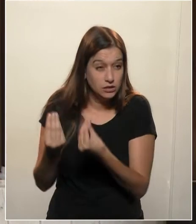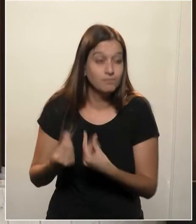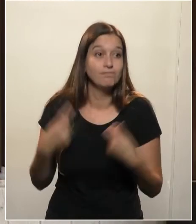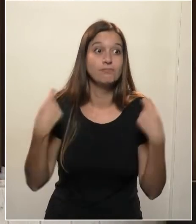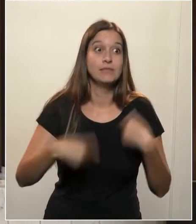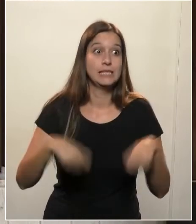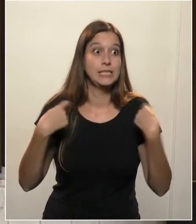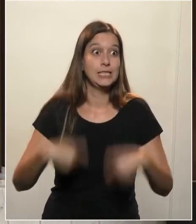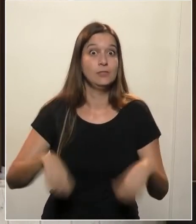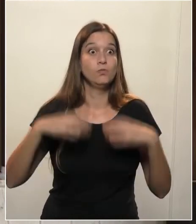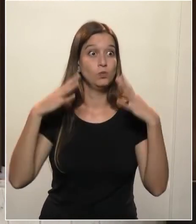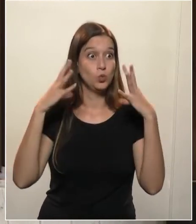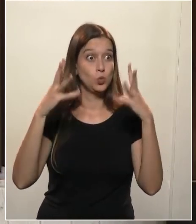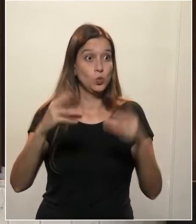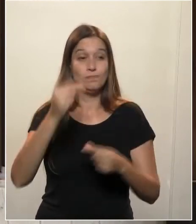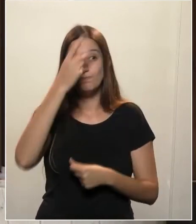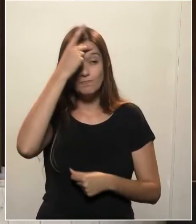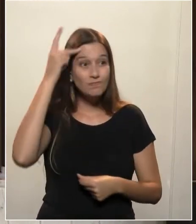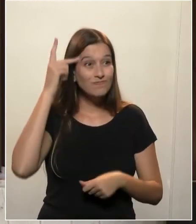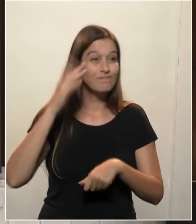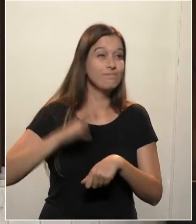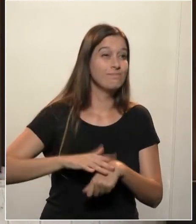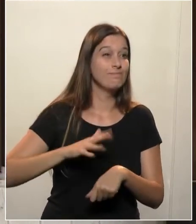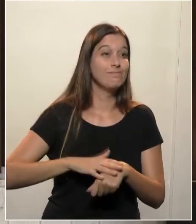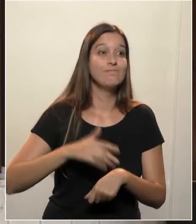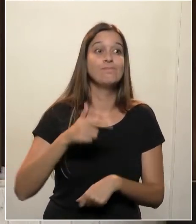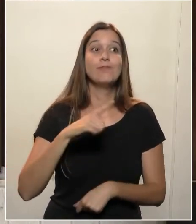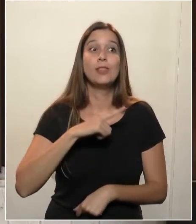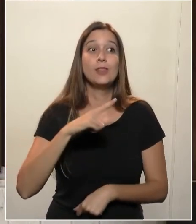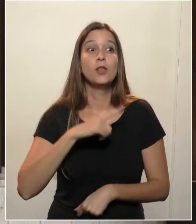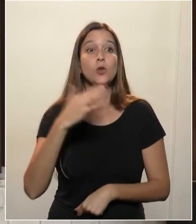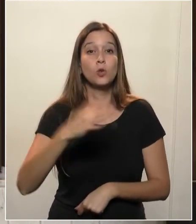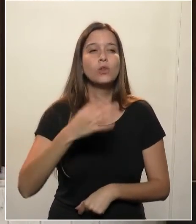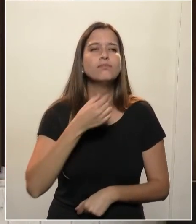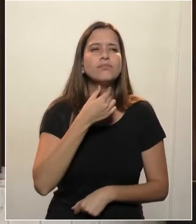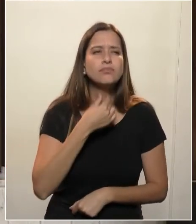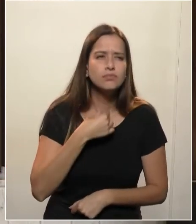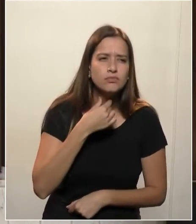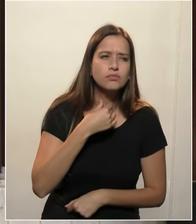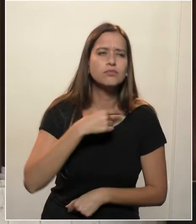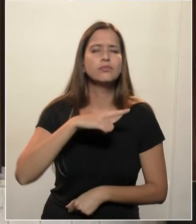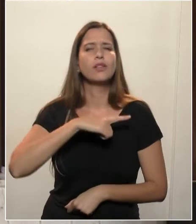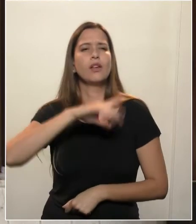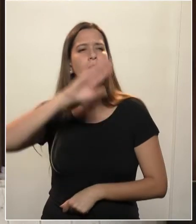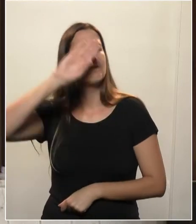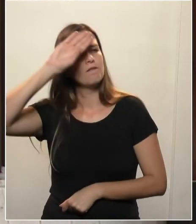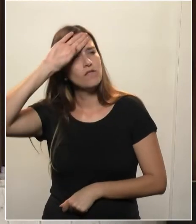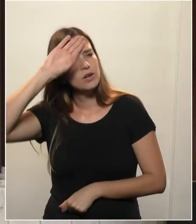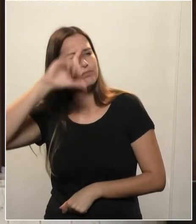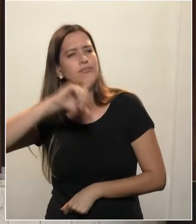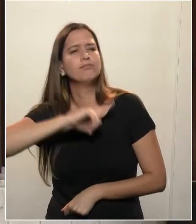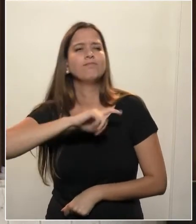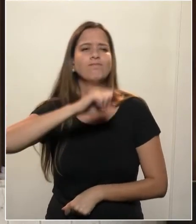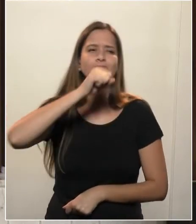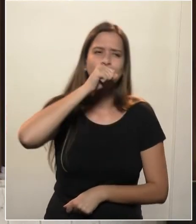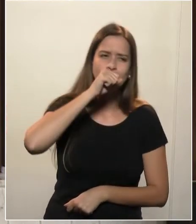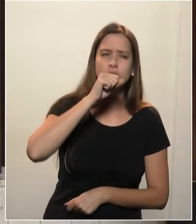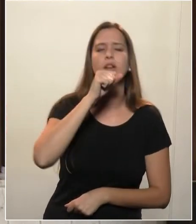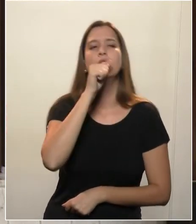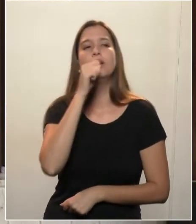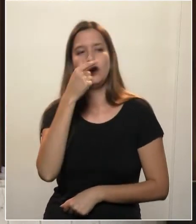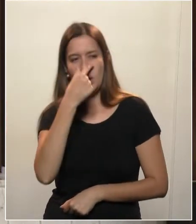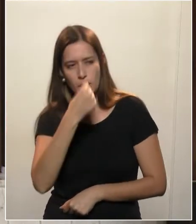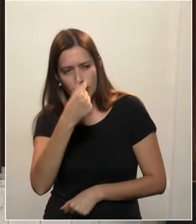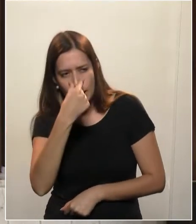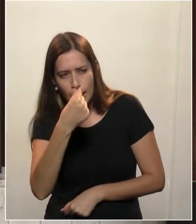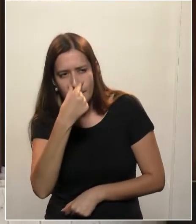doentes que têm dor de garganta, que têm febre, que têm tosse, que têm coriza, como o coronavírus, na